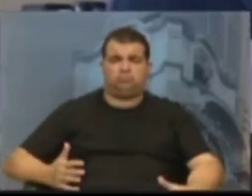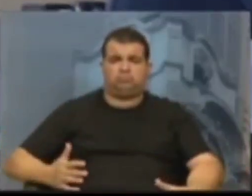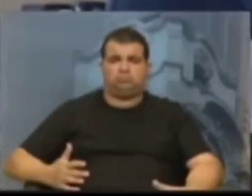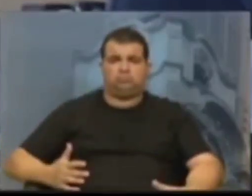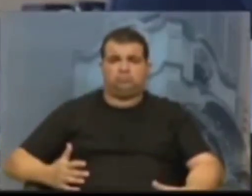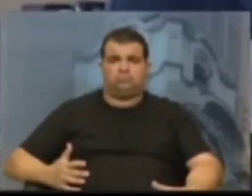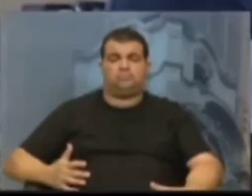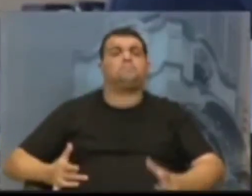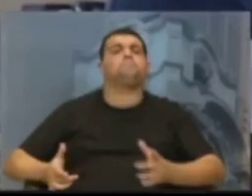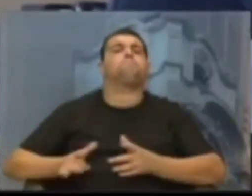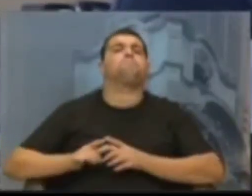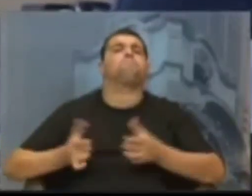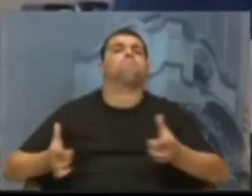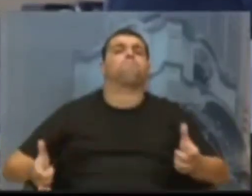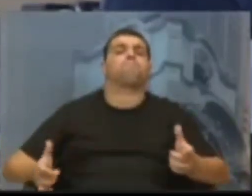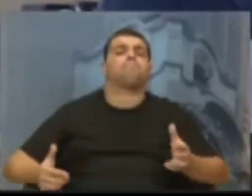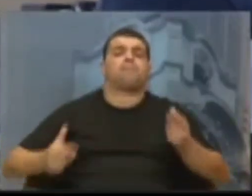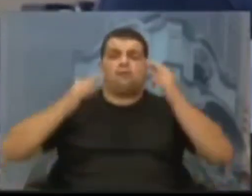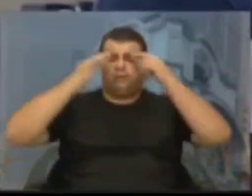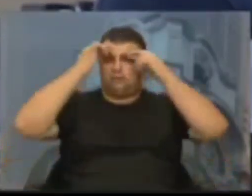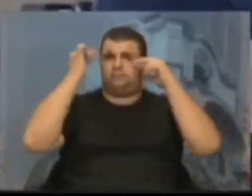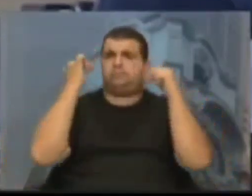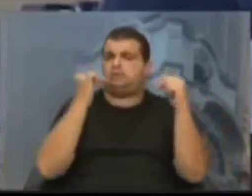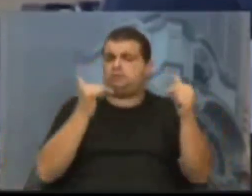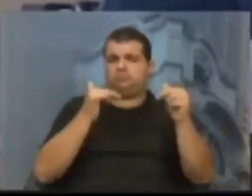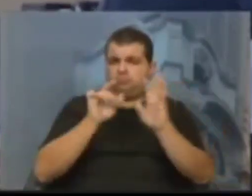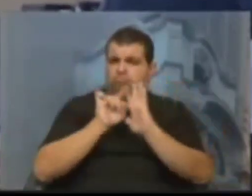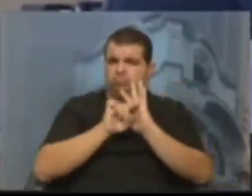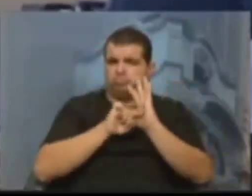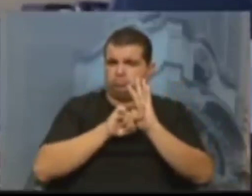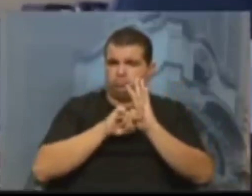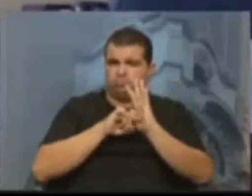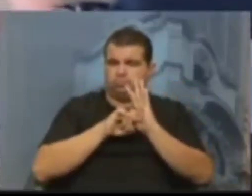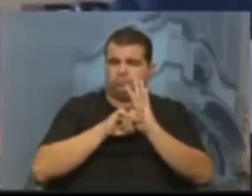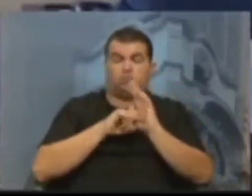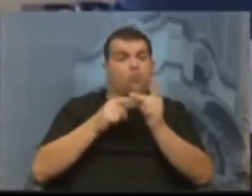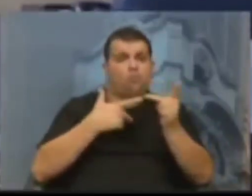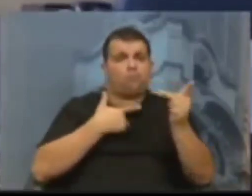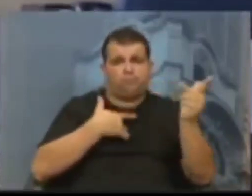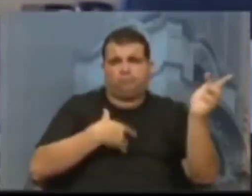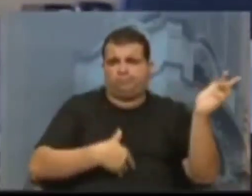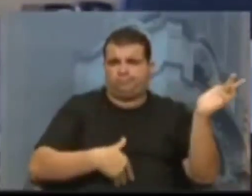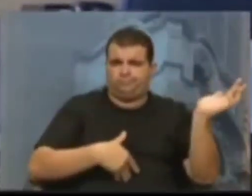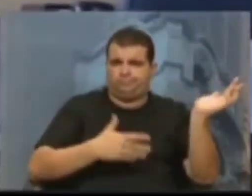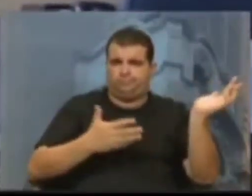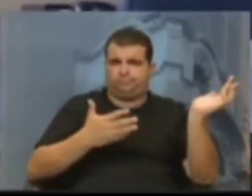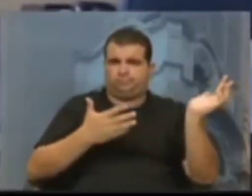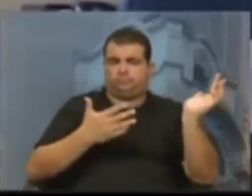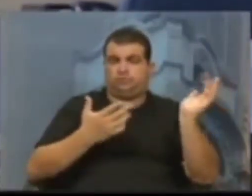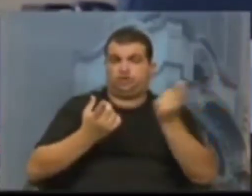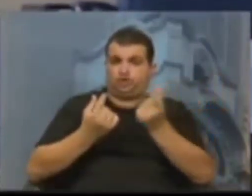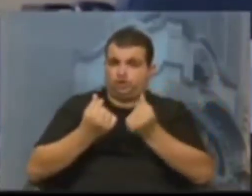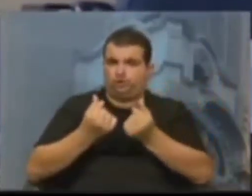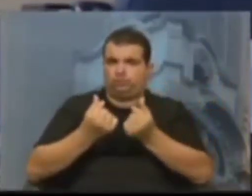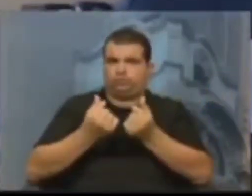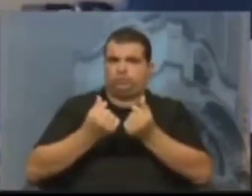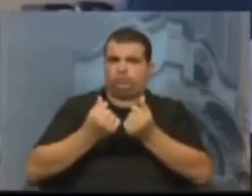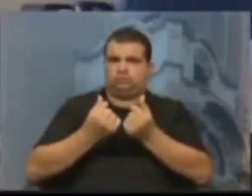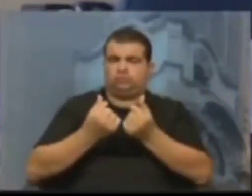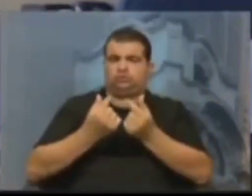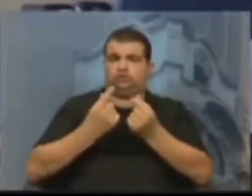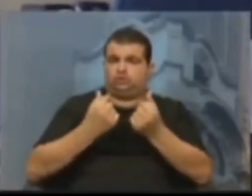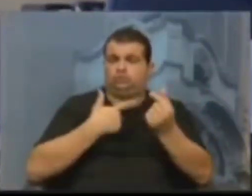respeito e a maior consideração com aquilo que é público, com os recursos, com o erário,